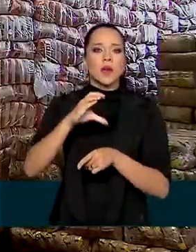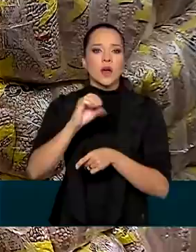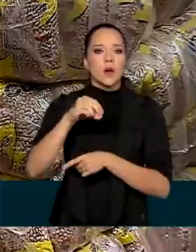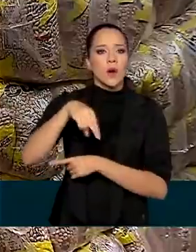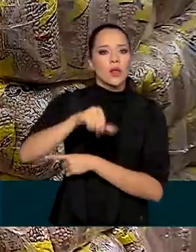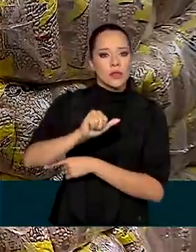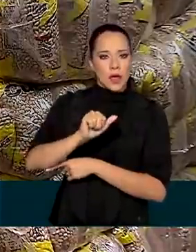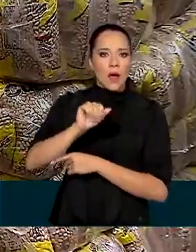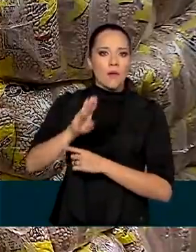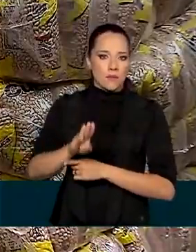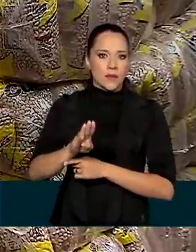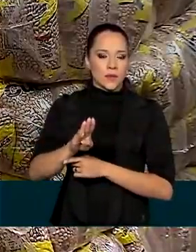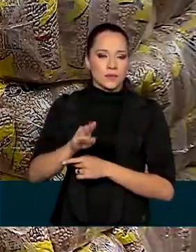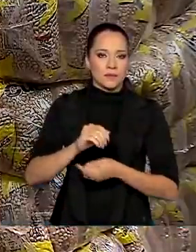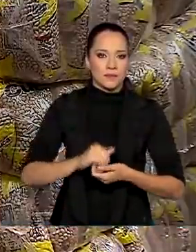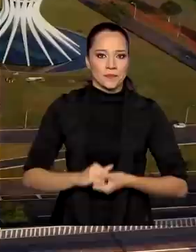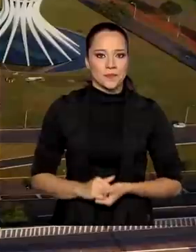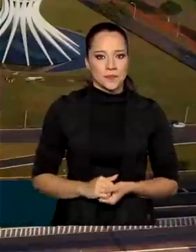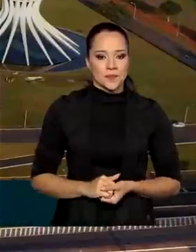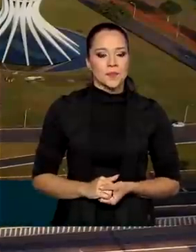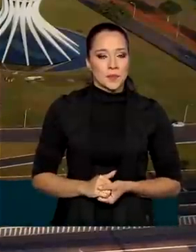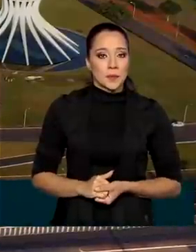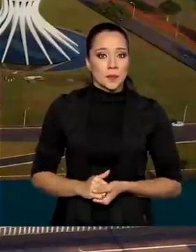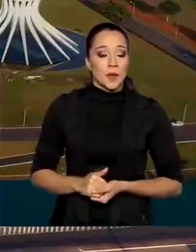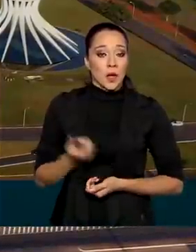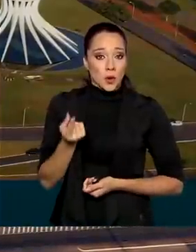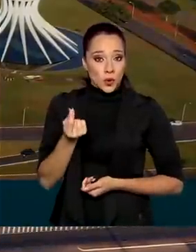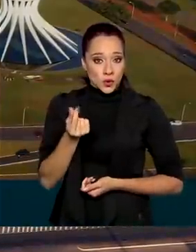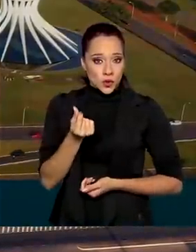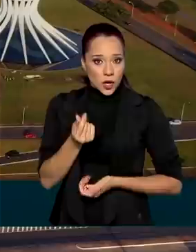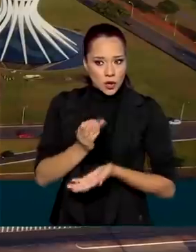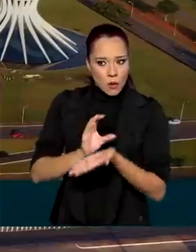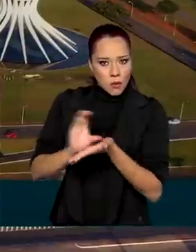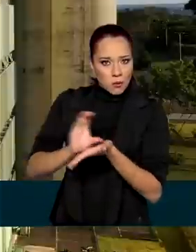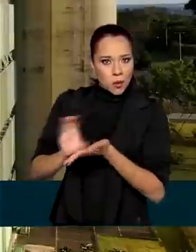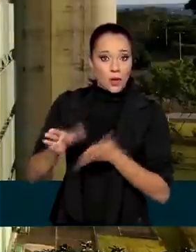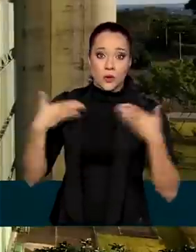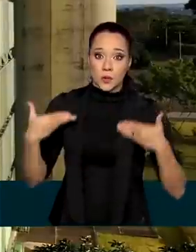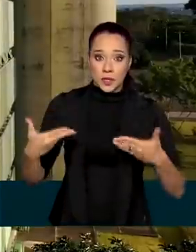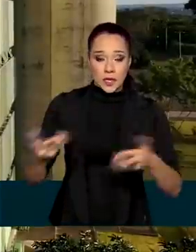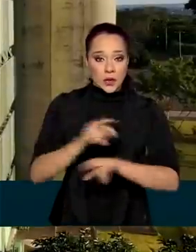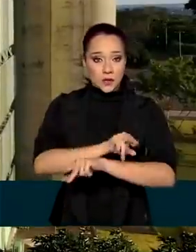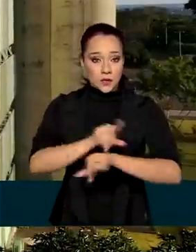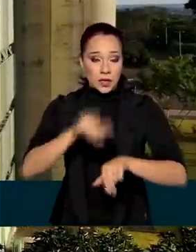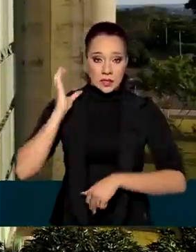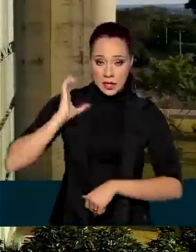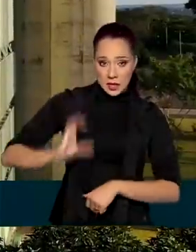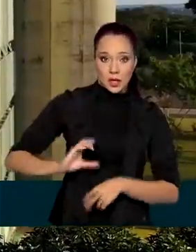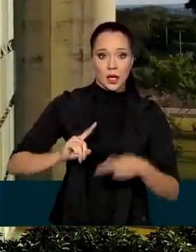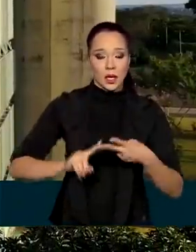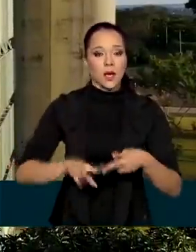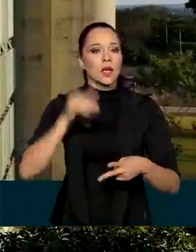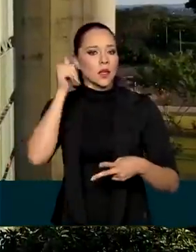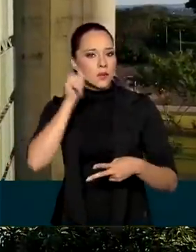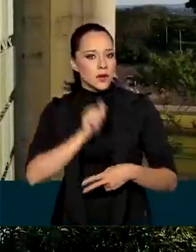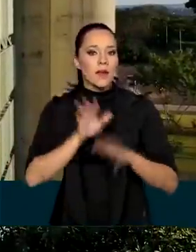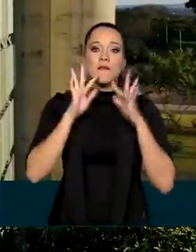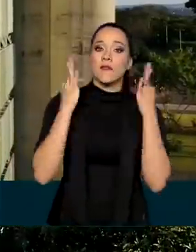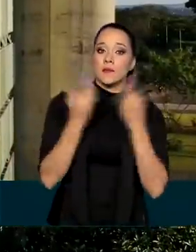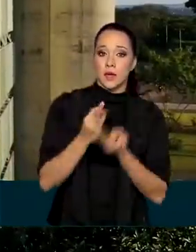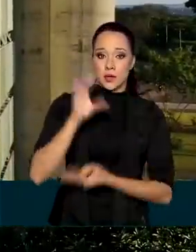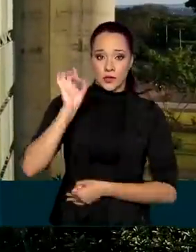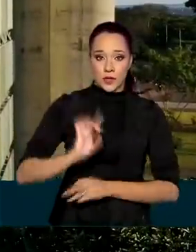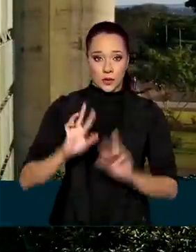Companhia Nacional de Abastecimento. Com recursos vindos dos Ministérios da Cidadania e da Mulher, da